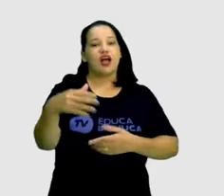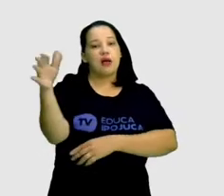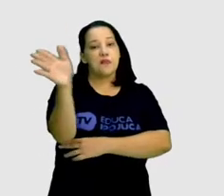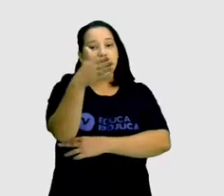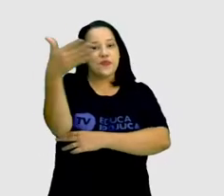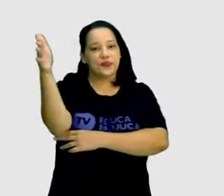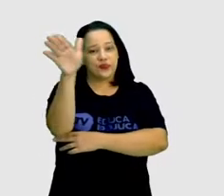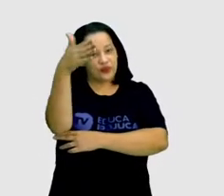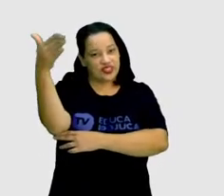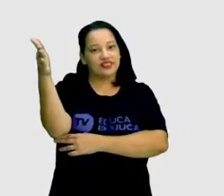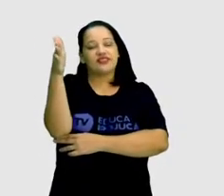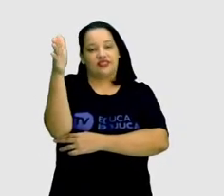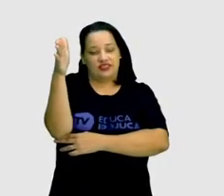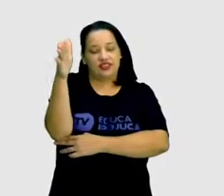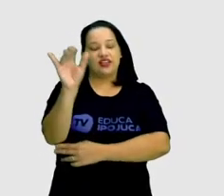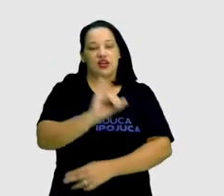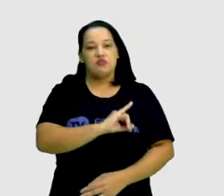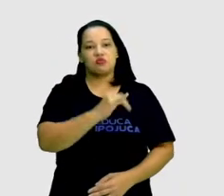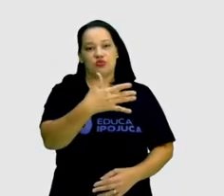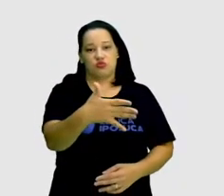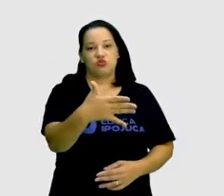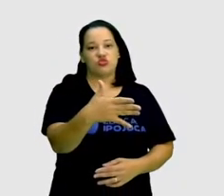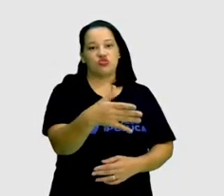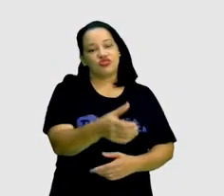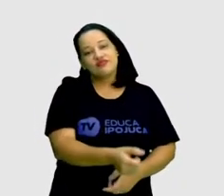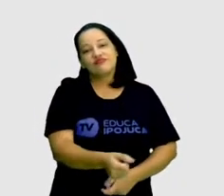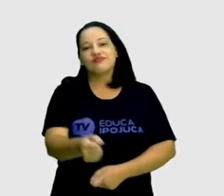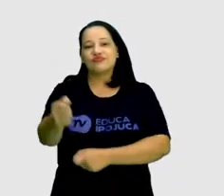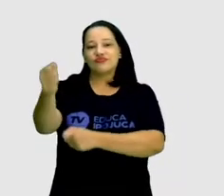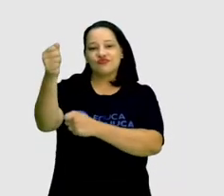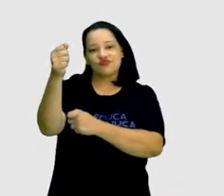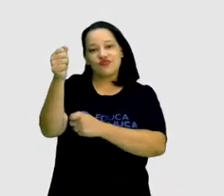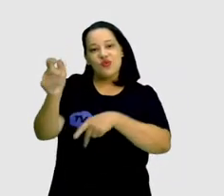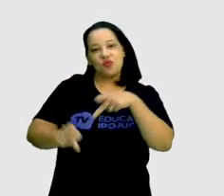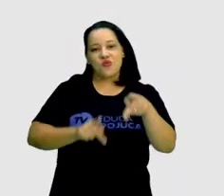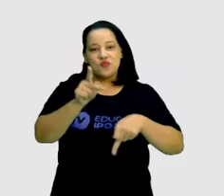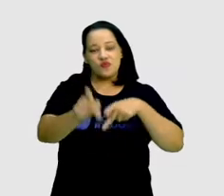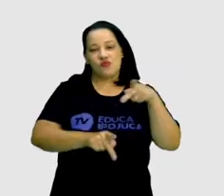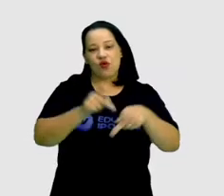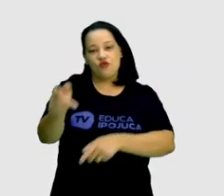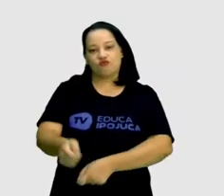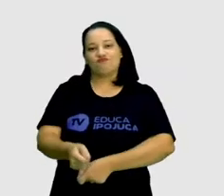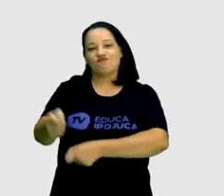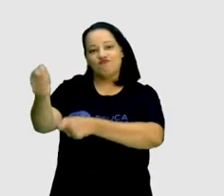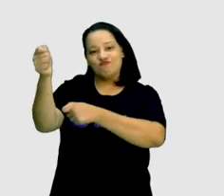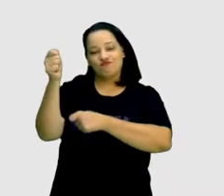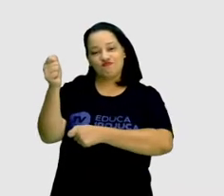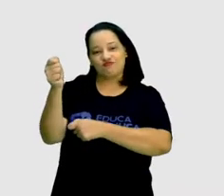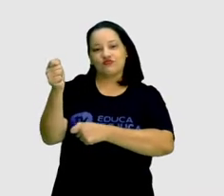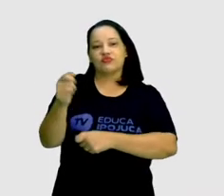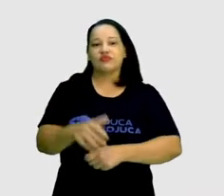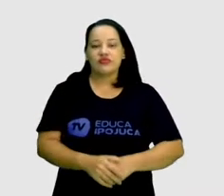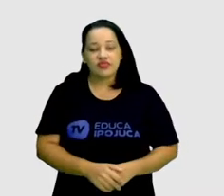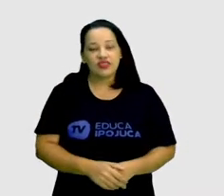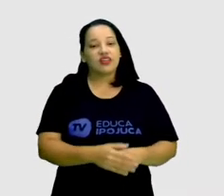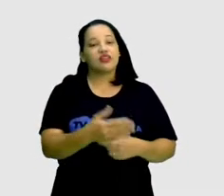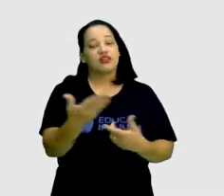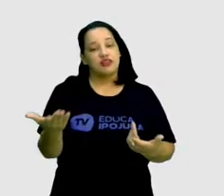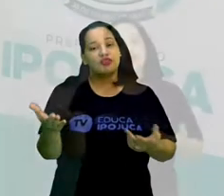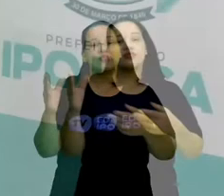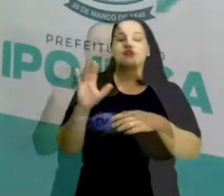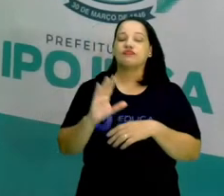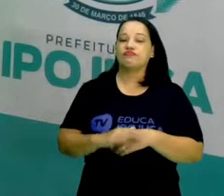cidade, carregada pelo povo, trazida pelo povo. E trazer em destaque